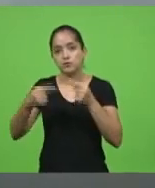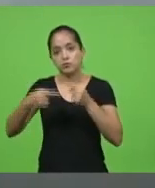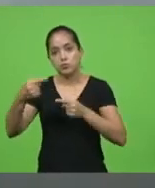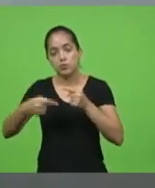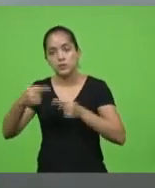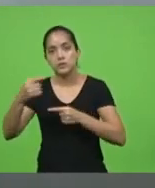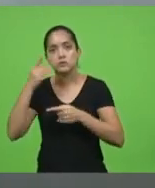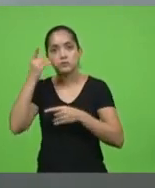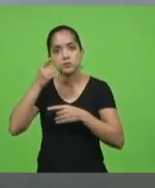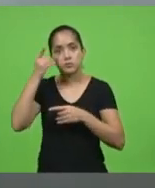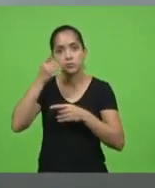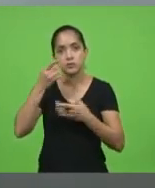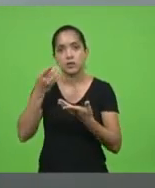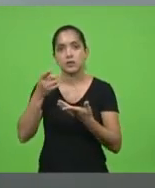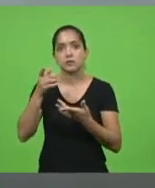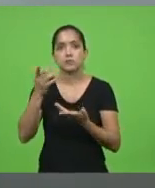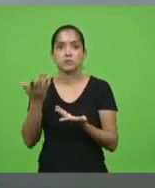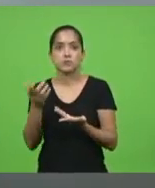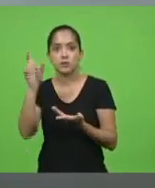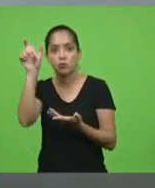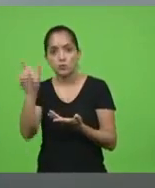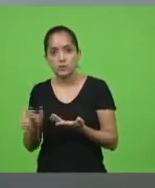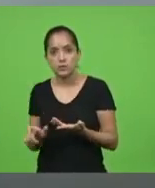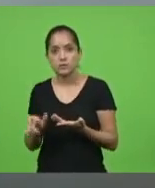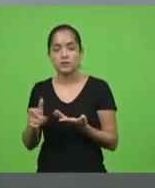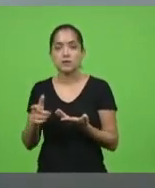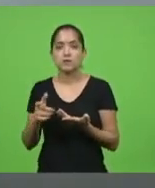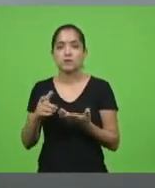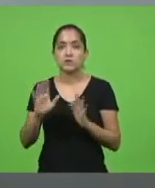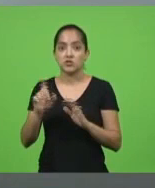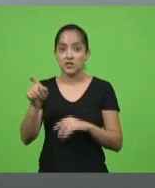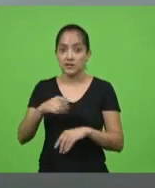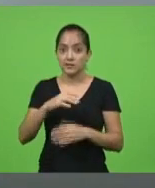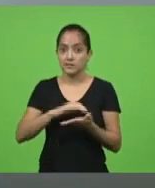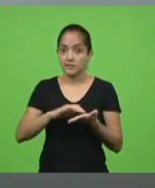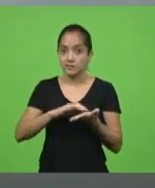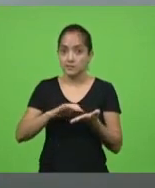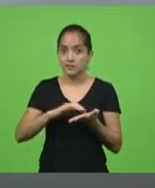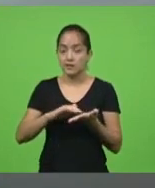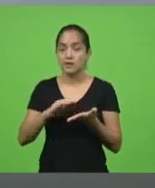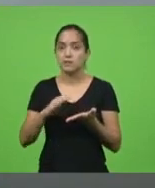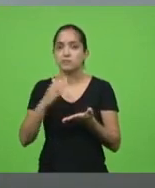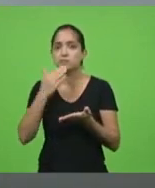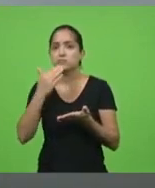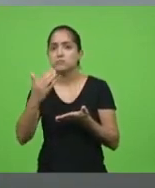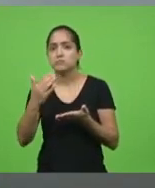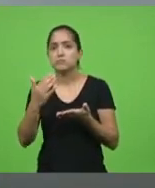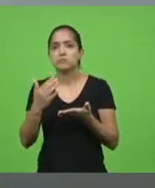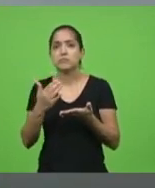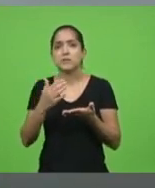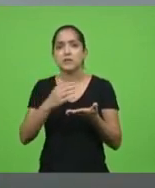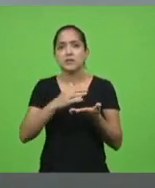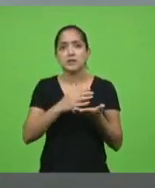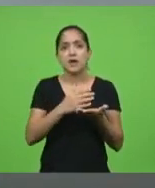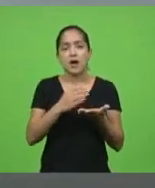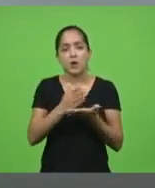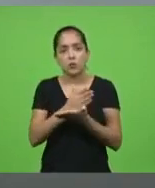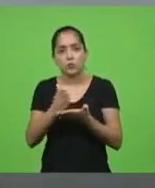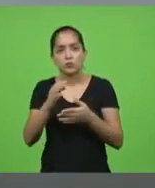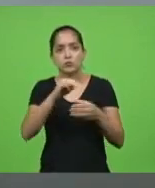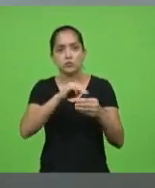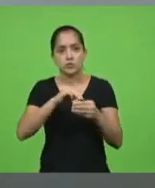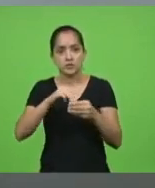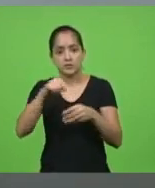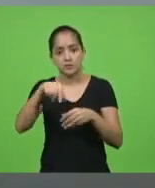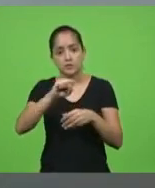cidadão ex-secretário solicitações de vários municípios aqui em Santa Catarina para